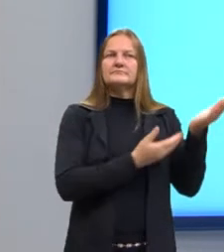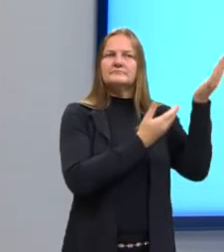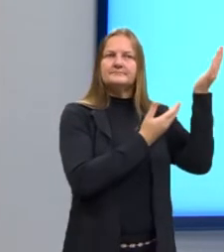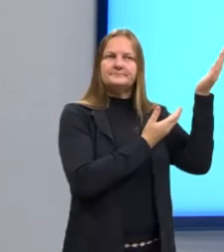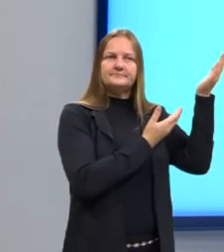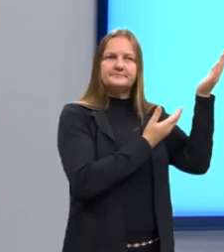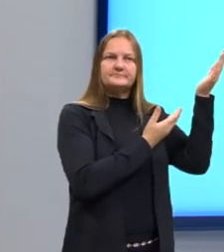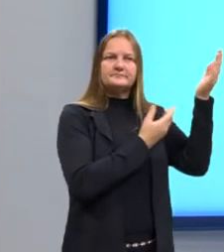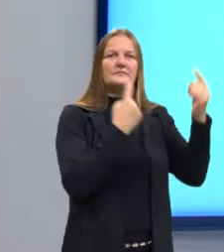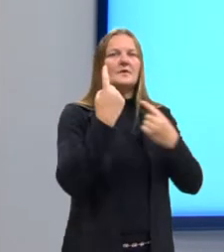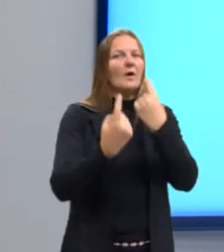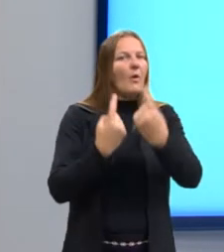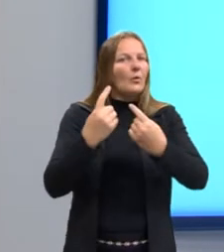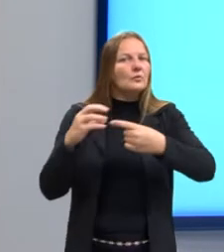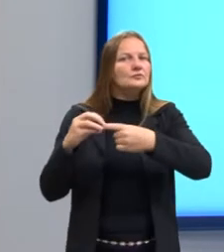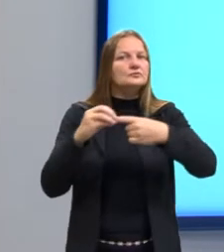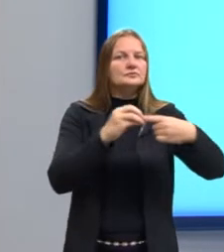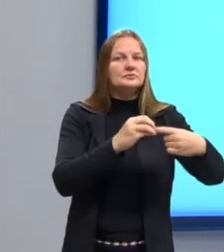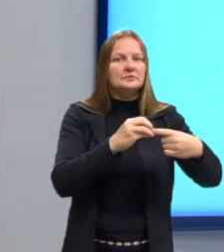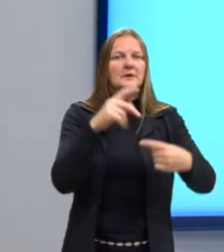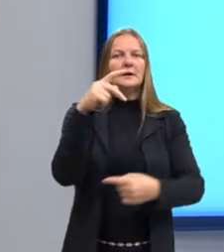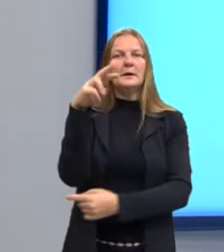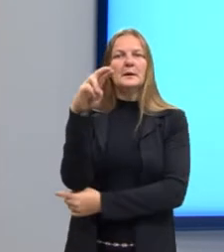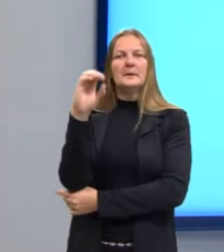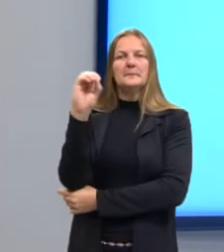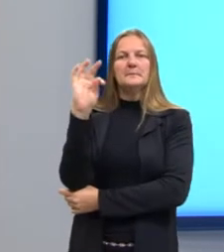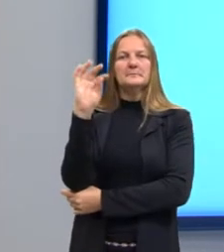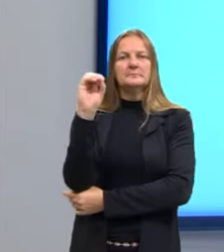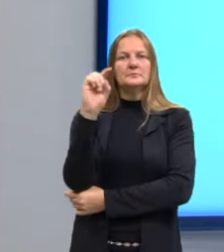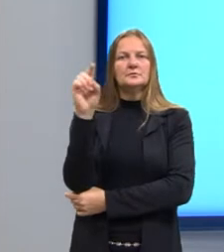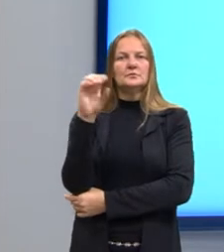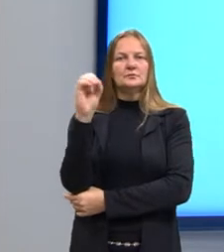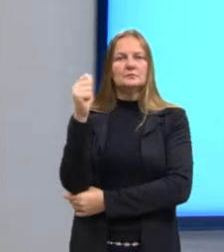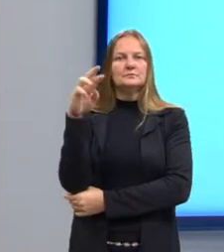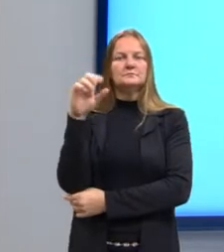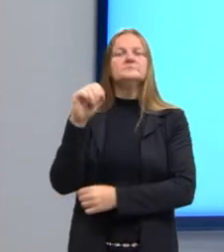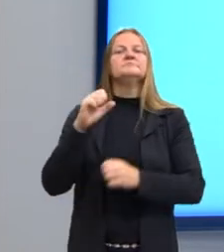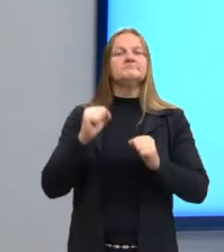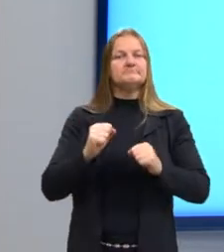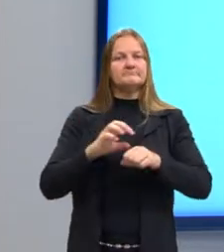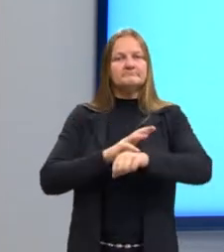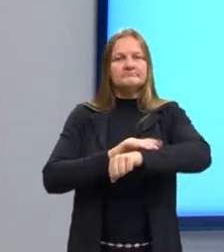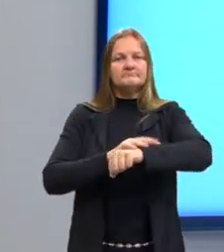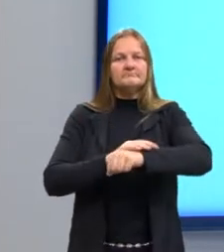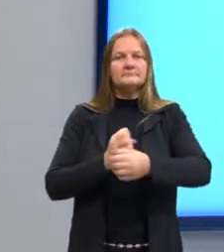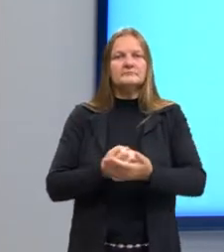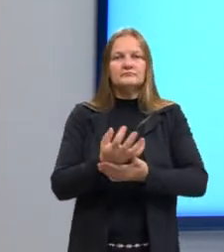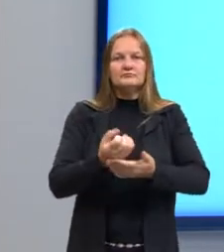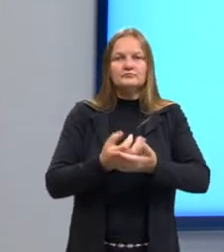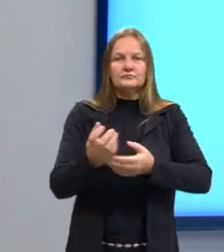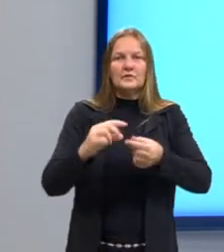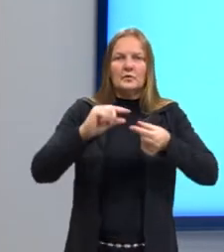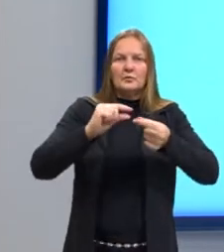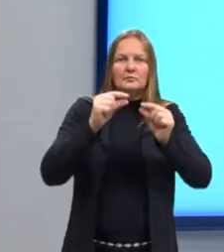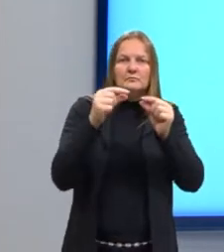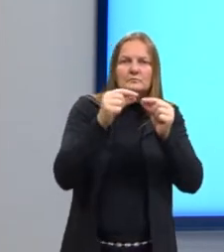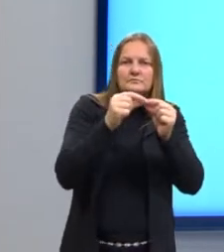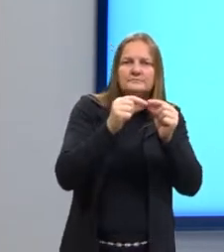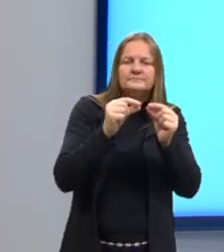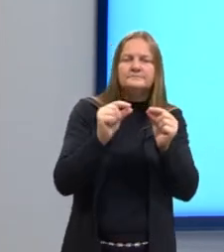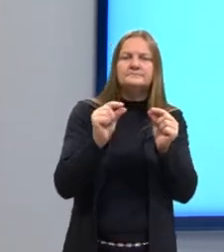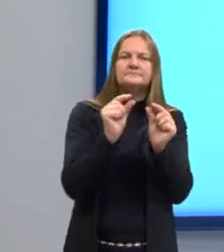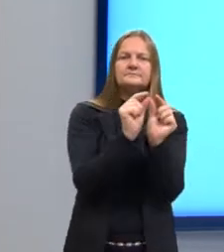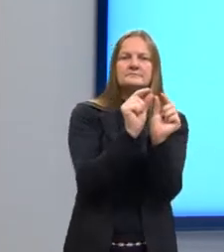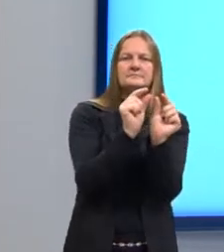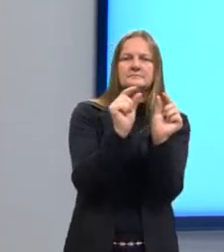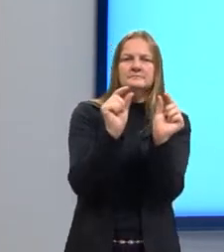Alguns protozoários são causadores de doenças. Como, por exemplo, a giardia intestinalis. Que ela causa a giardíase.